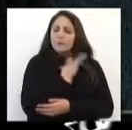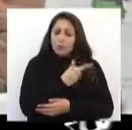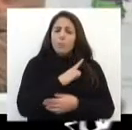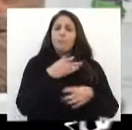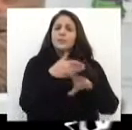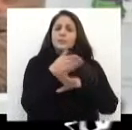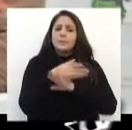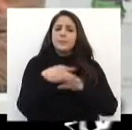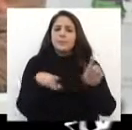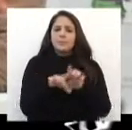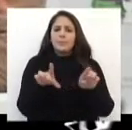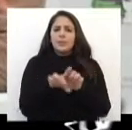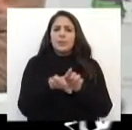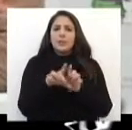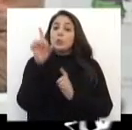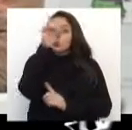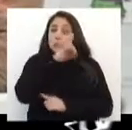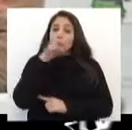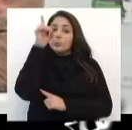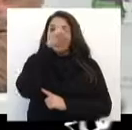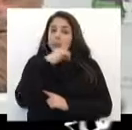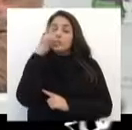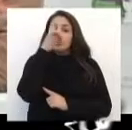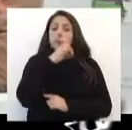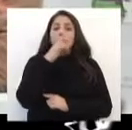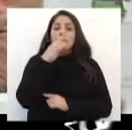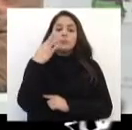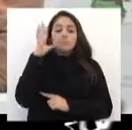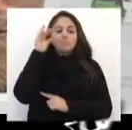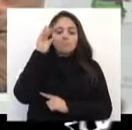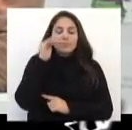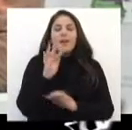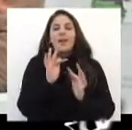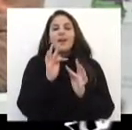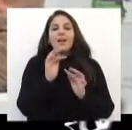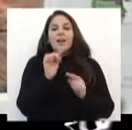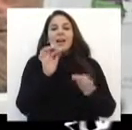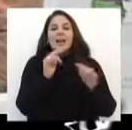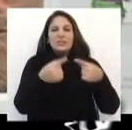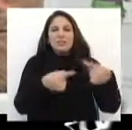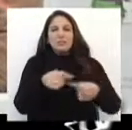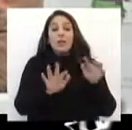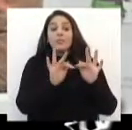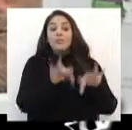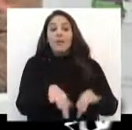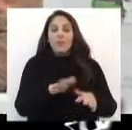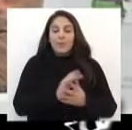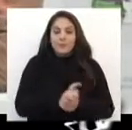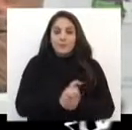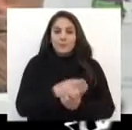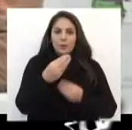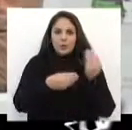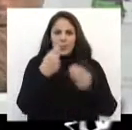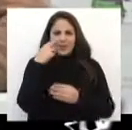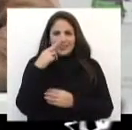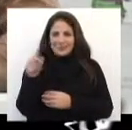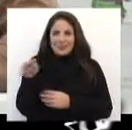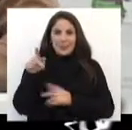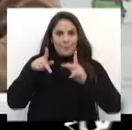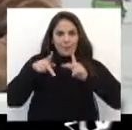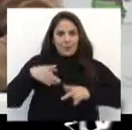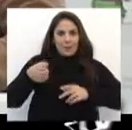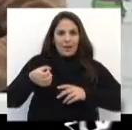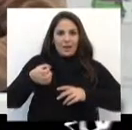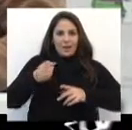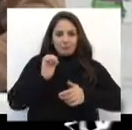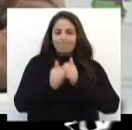estive presente no domingo, assistindo às finais. E como esse atleta aqui não pôde